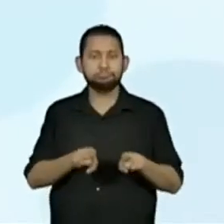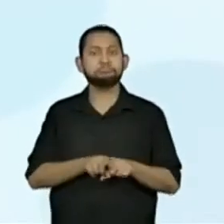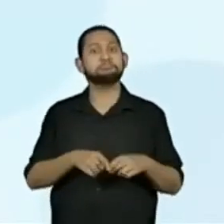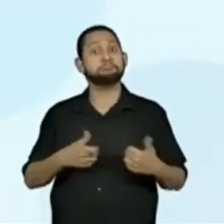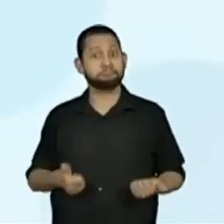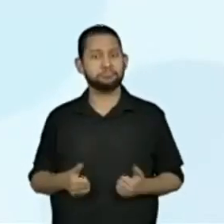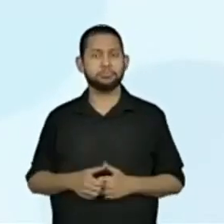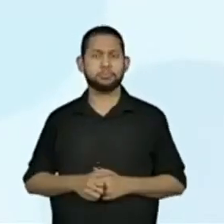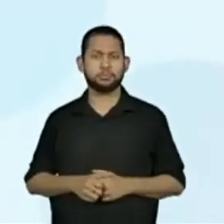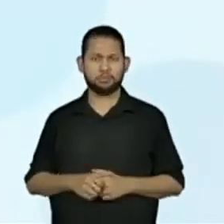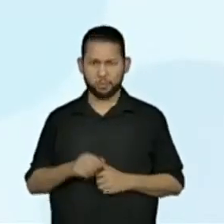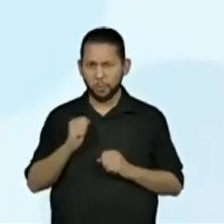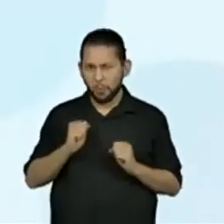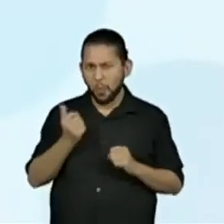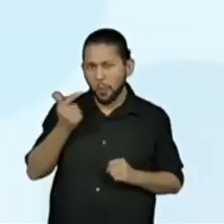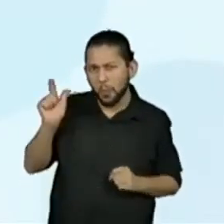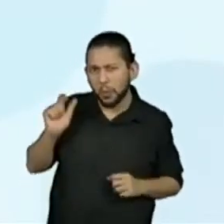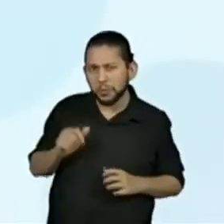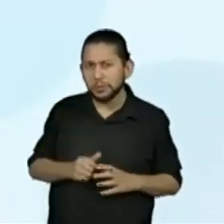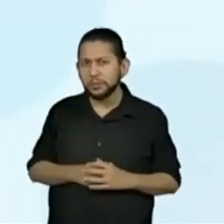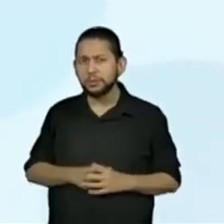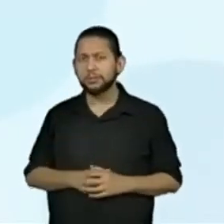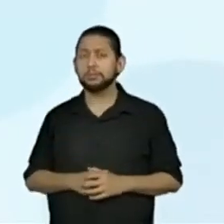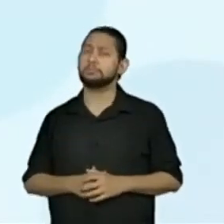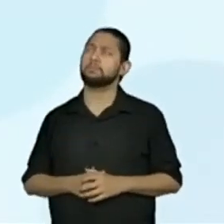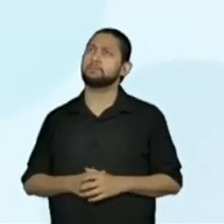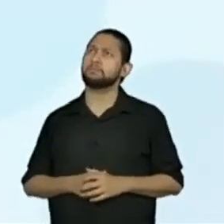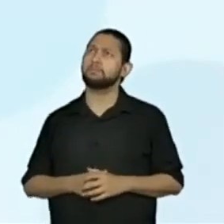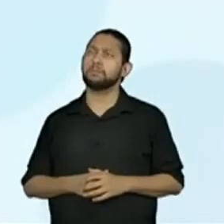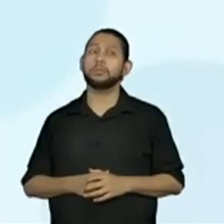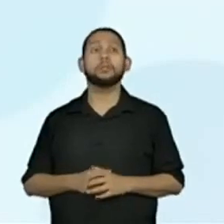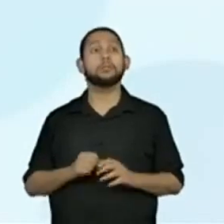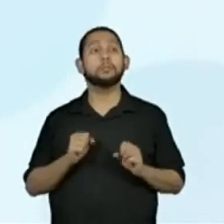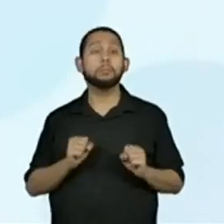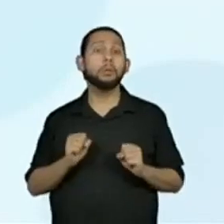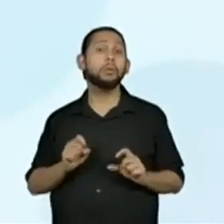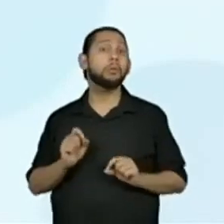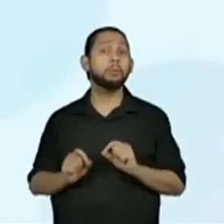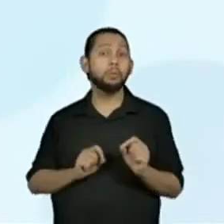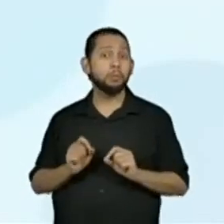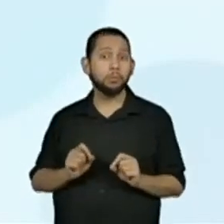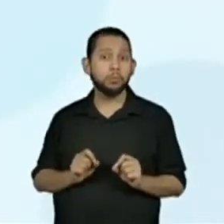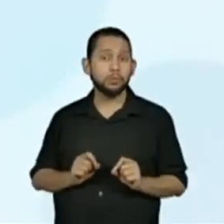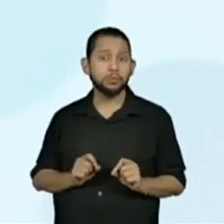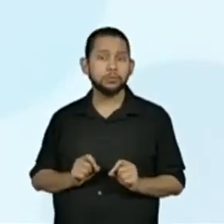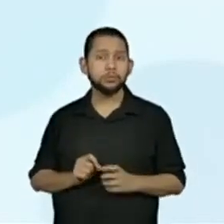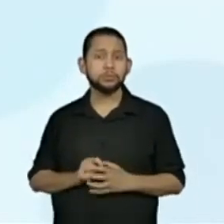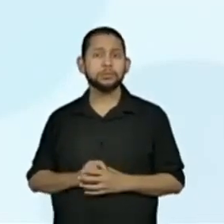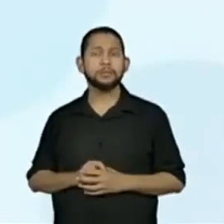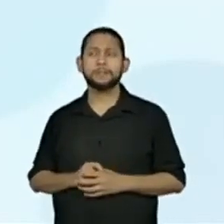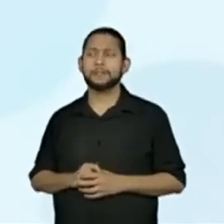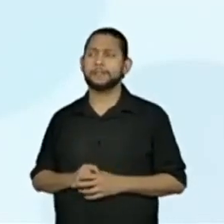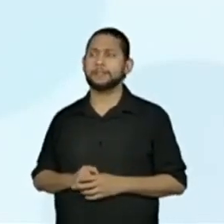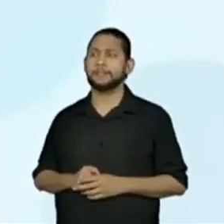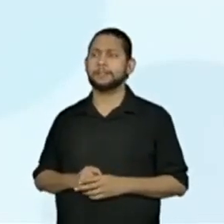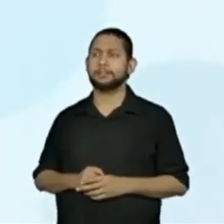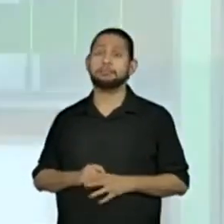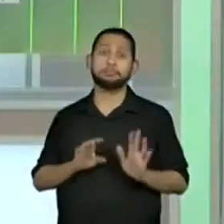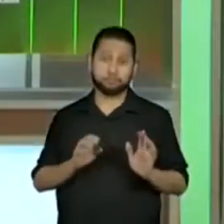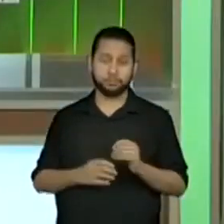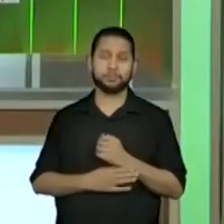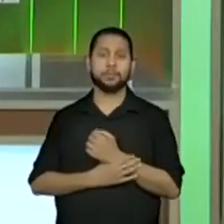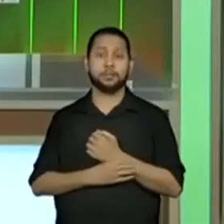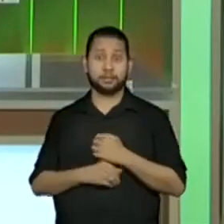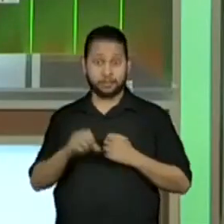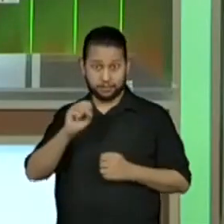Existem outras possibilidades de o Alain se dar bem aí nessa jogada? Se o